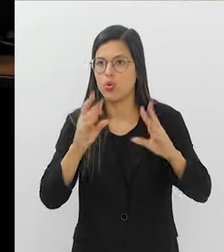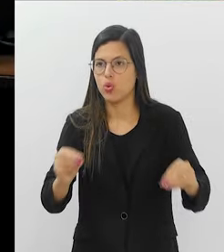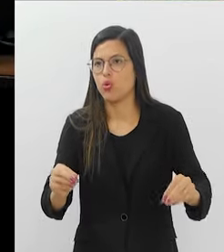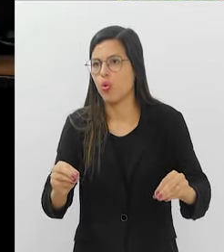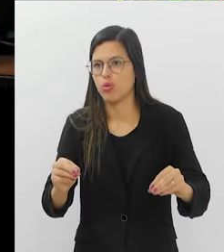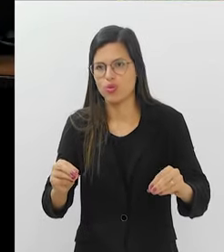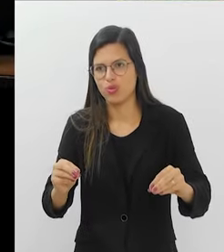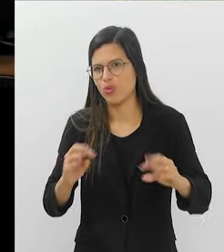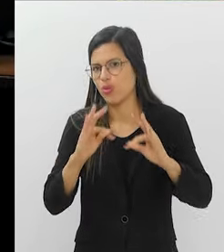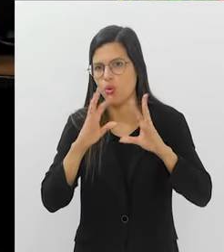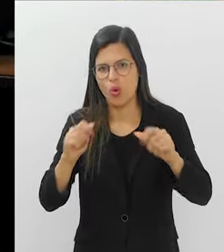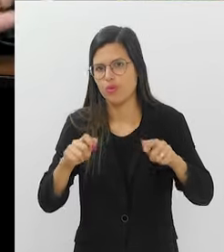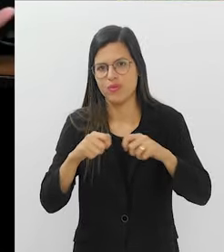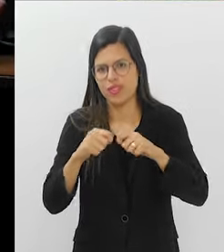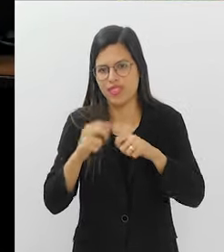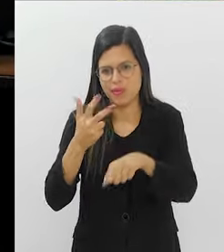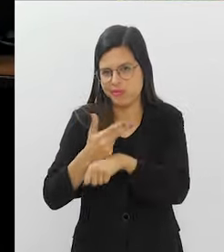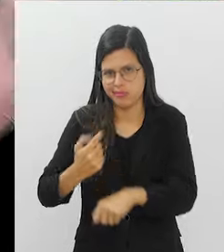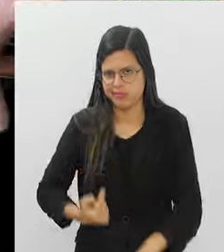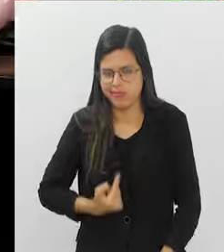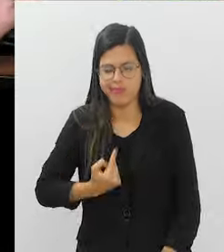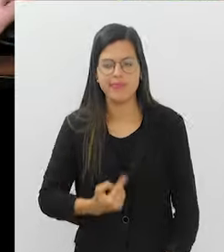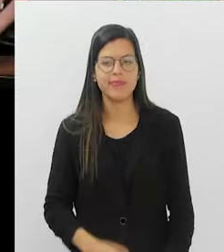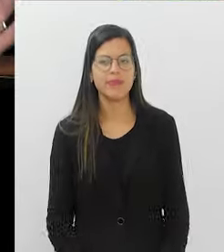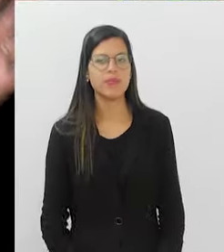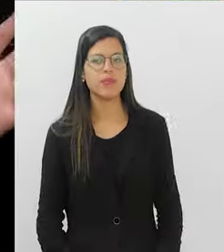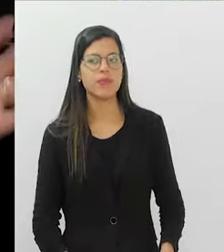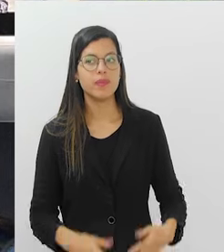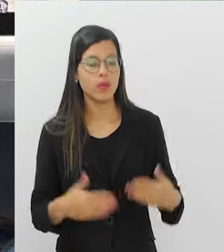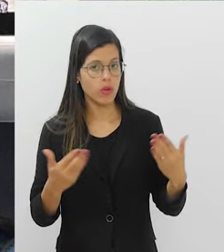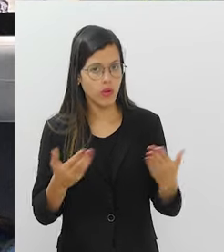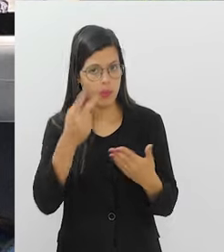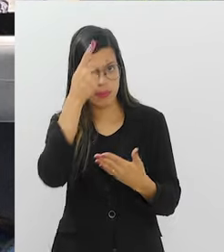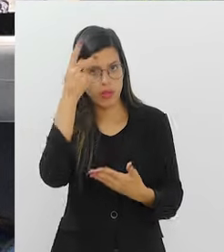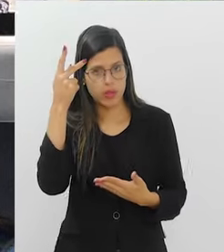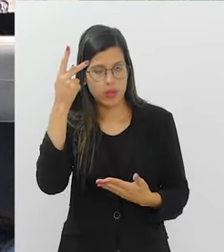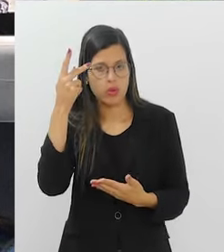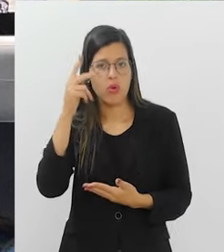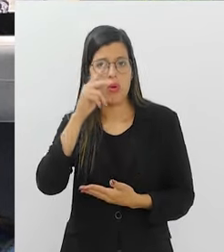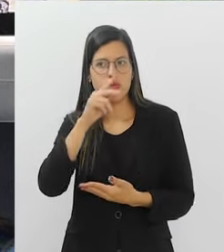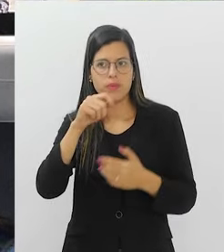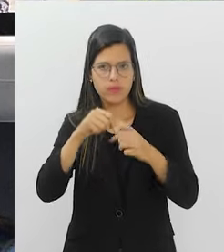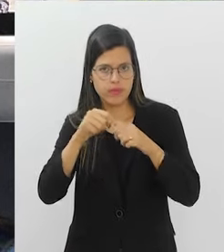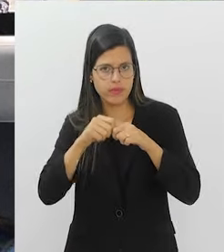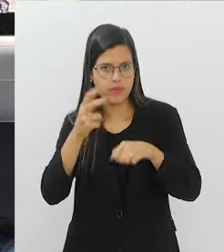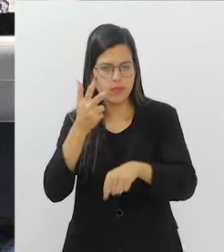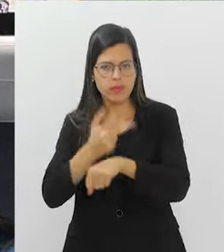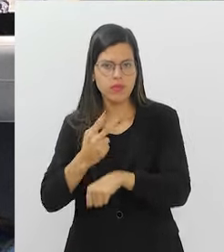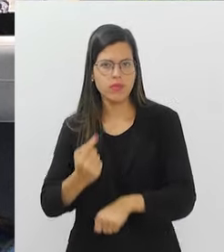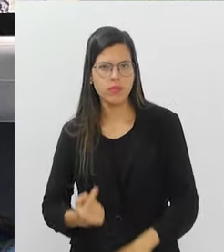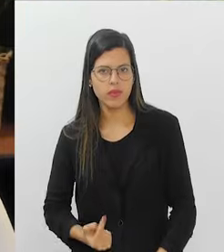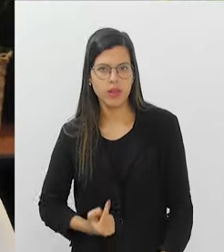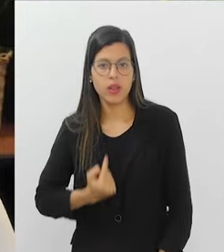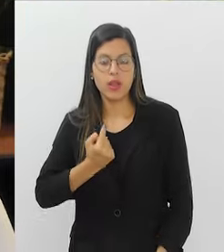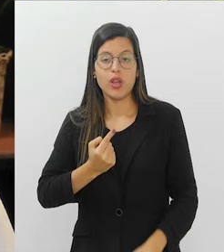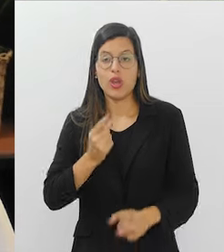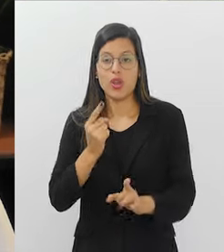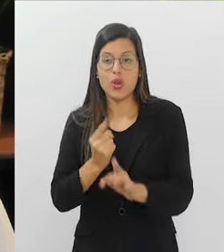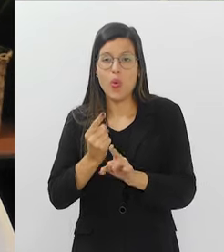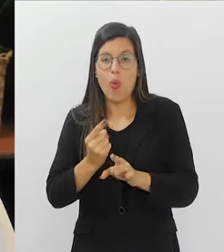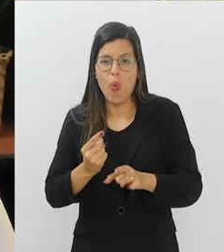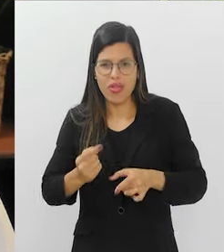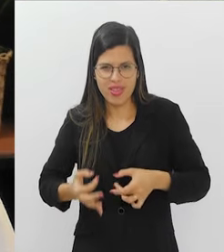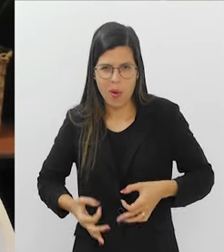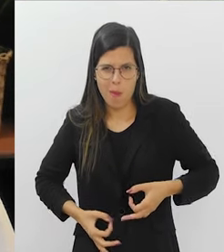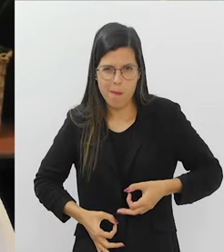em geral. Agora, a pessoa vai, faz uma colonoscopia, encontra